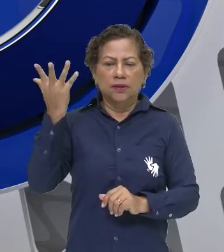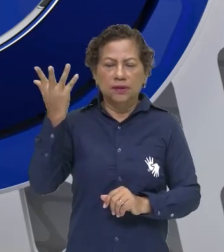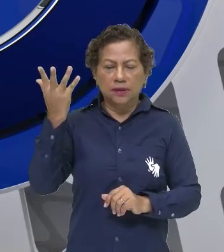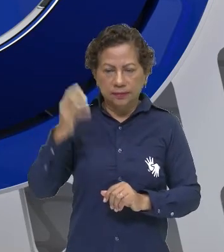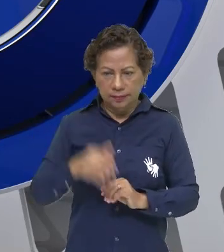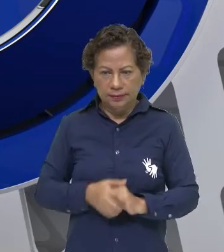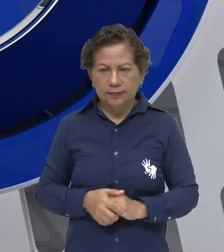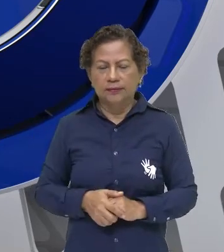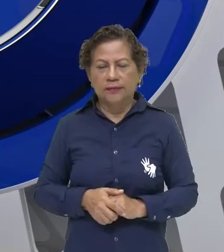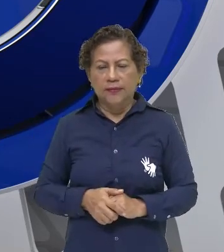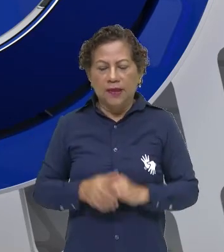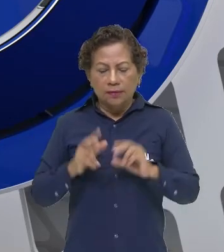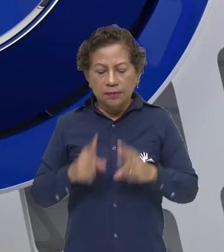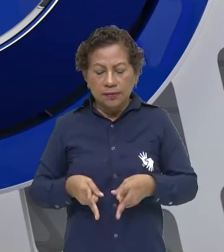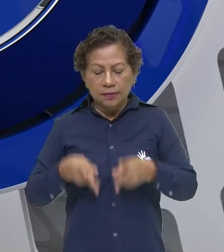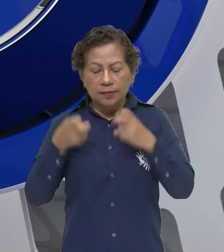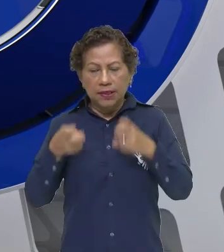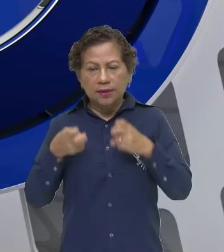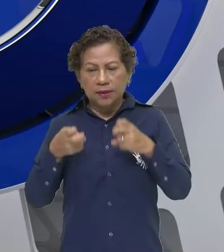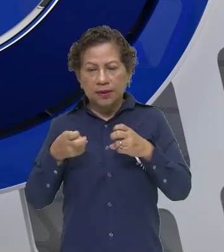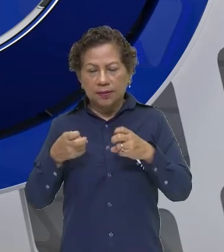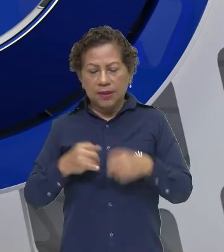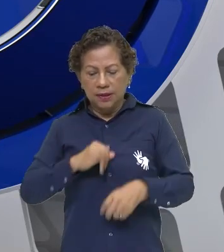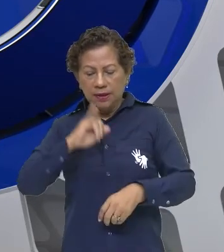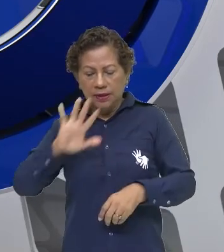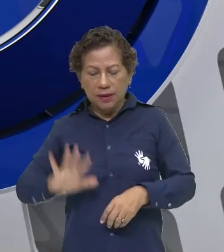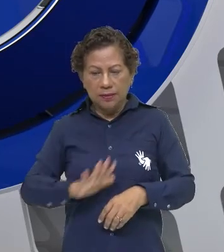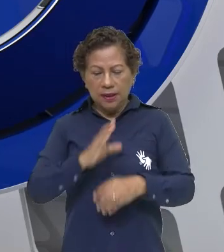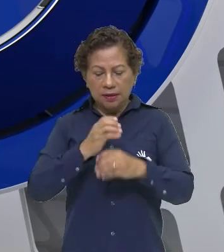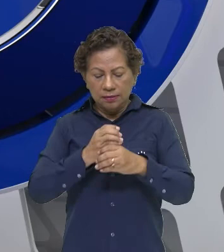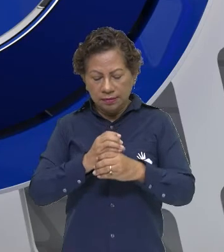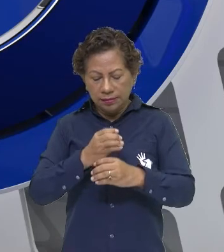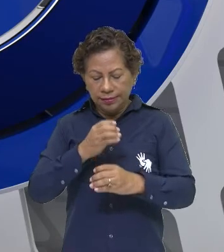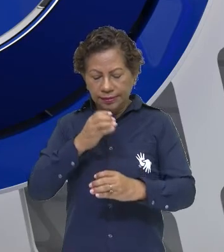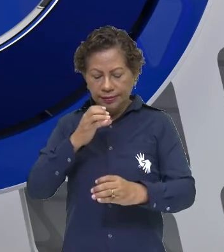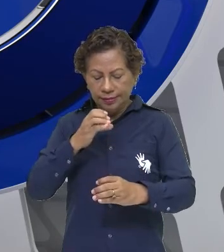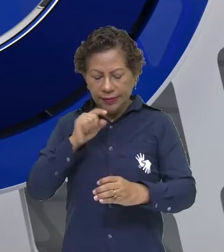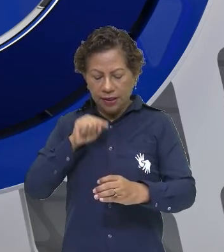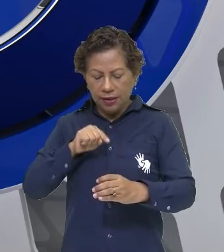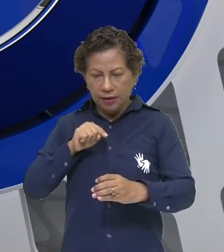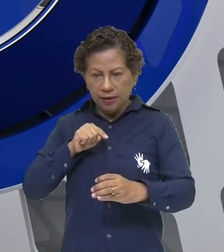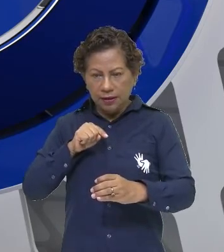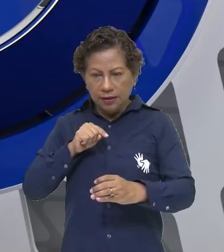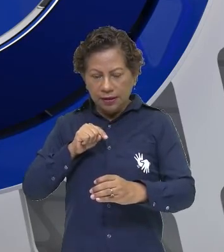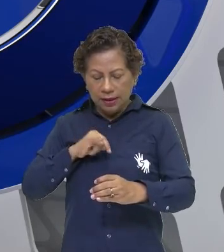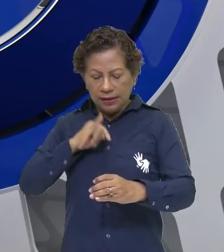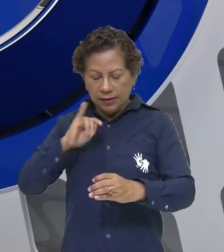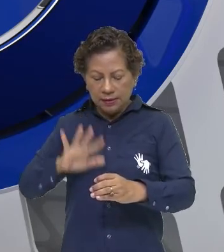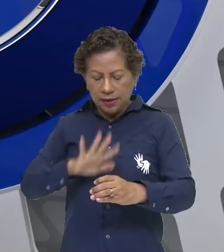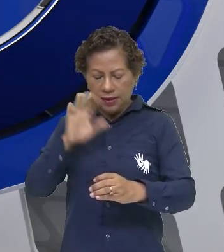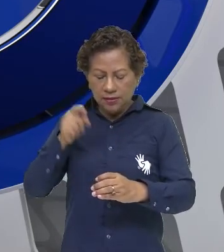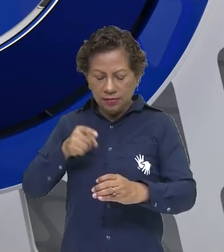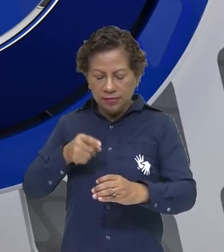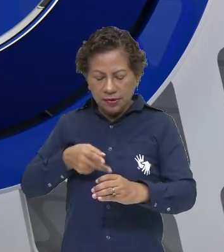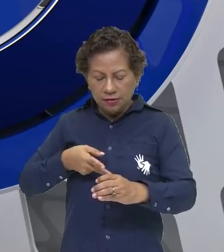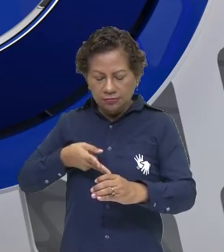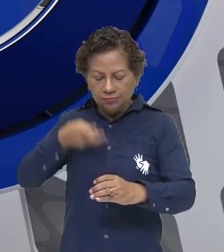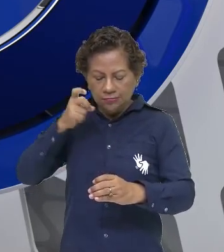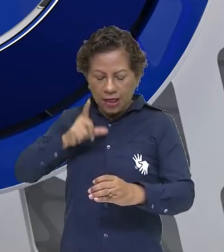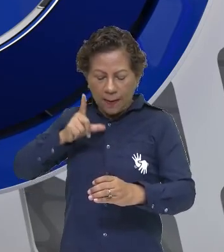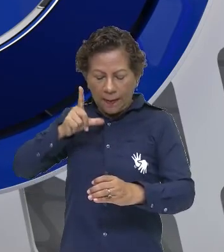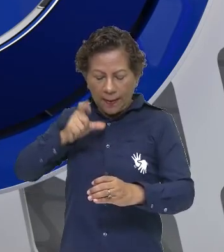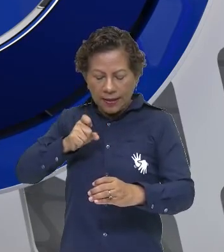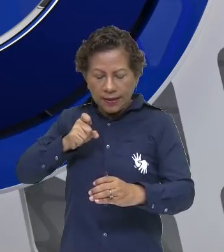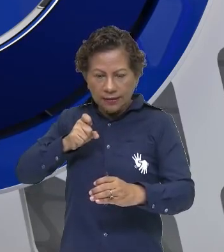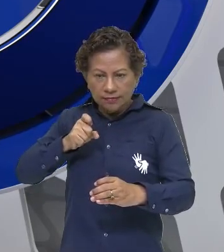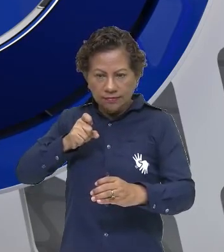É captada a imagem através desse microscópio eletrônico, é passado para um computador, e aí os